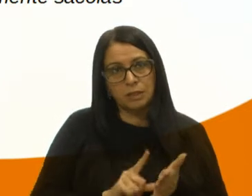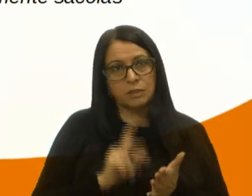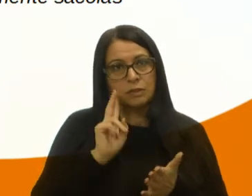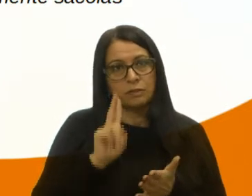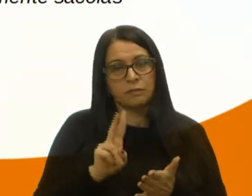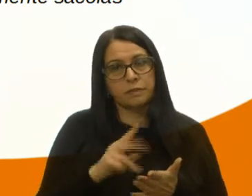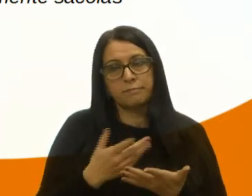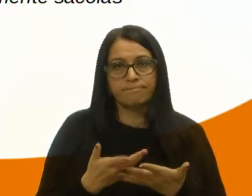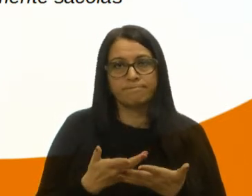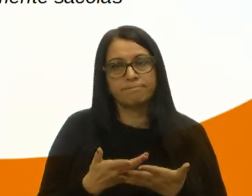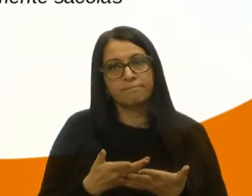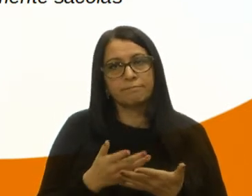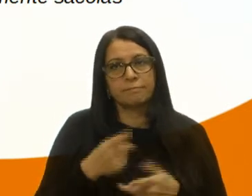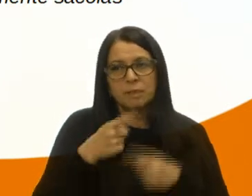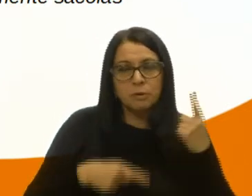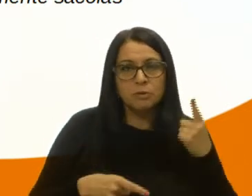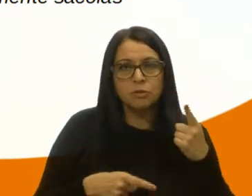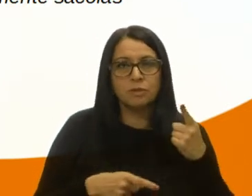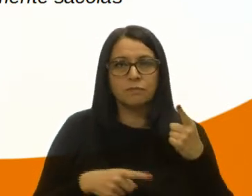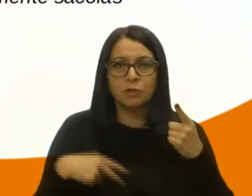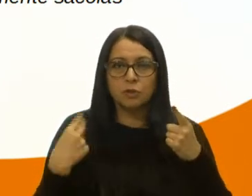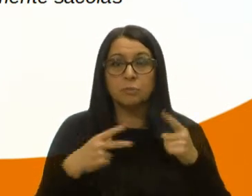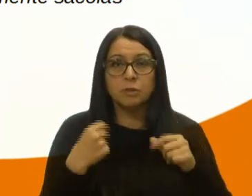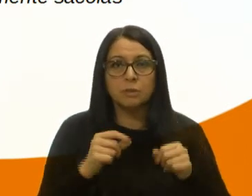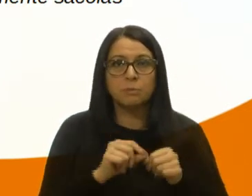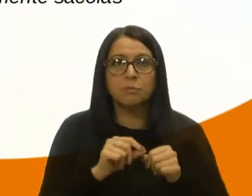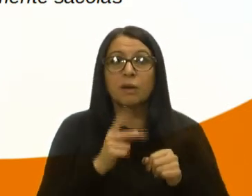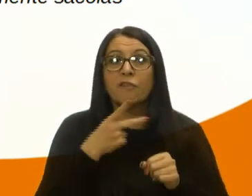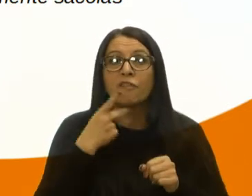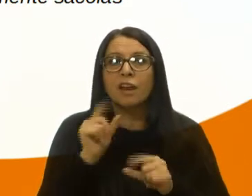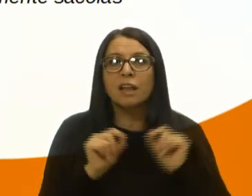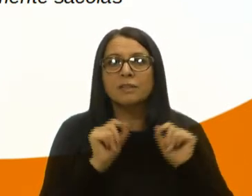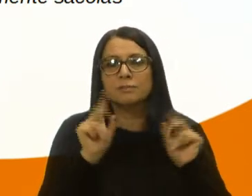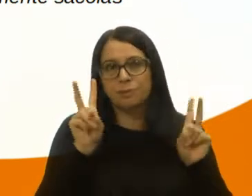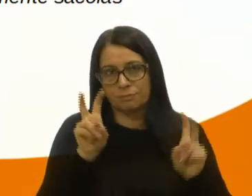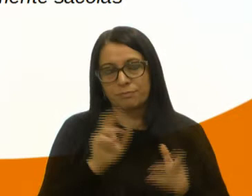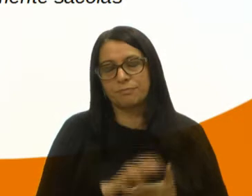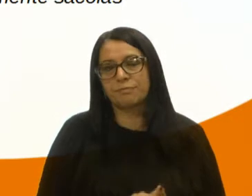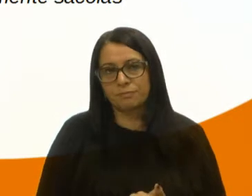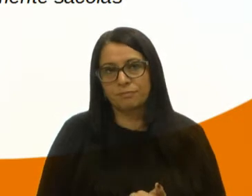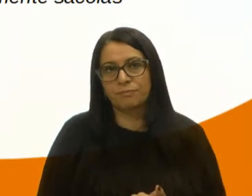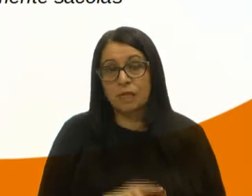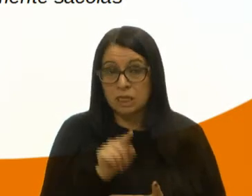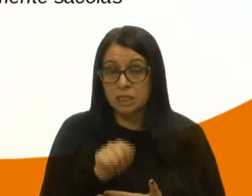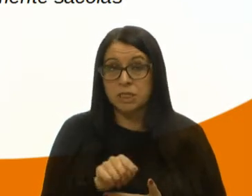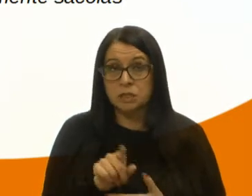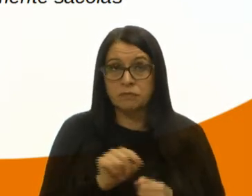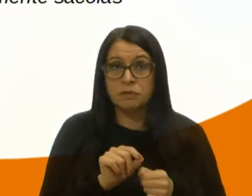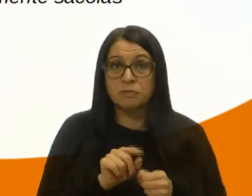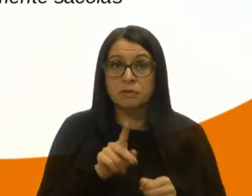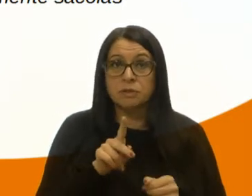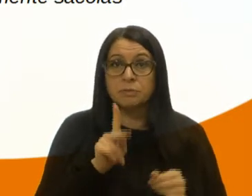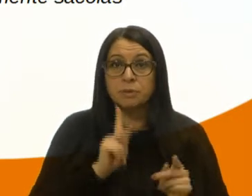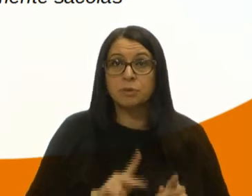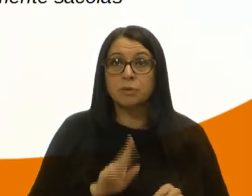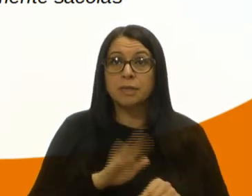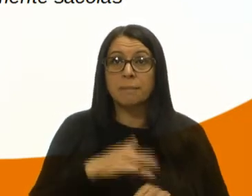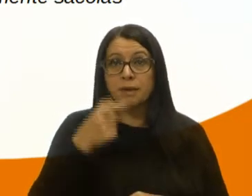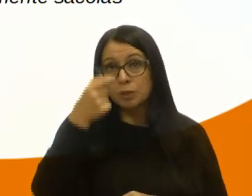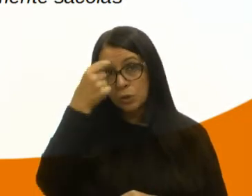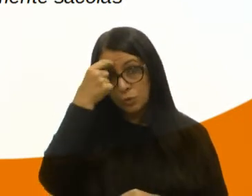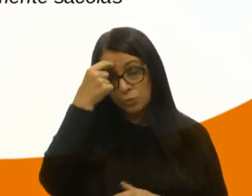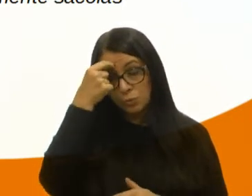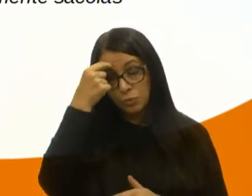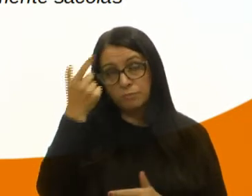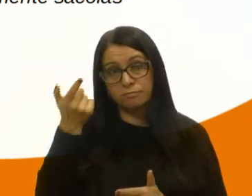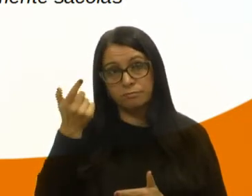medida mais proibitiva, a gente precisa falar sobre esse assunto. E isso faz com que as pessoas tenham mais consciência.